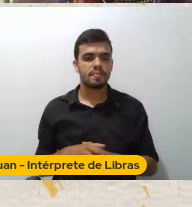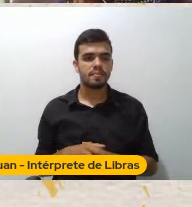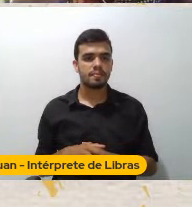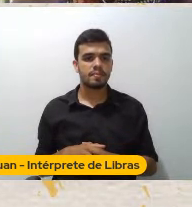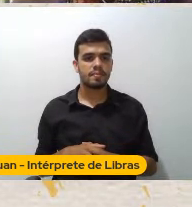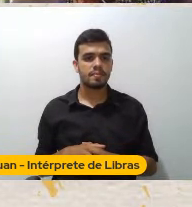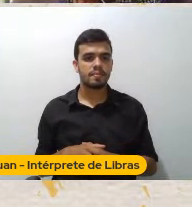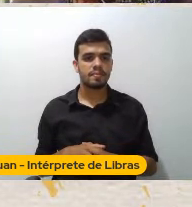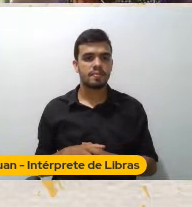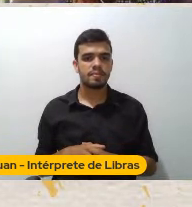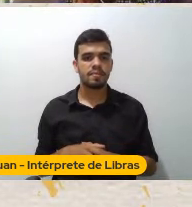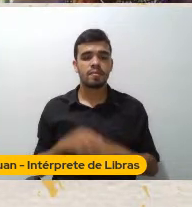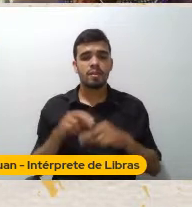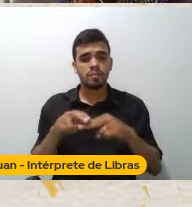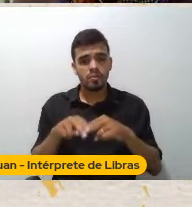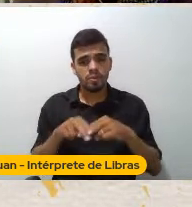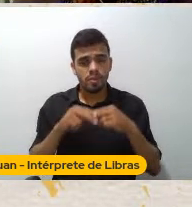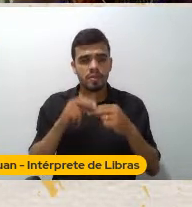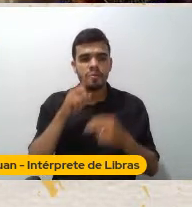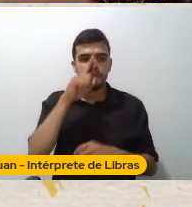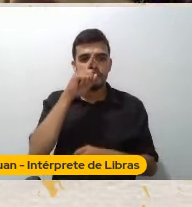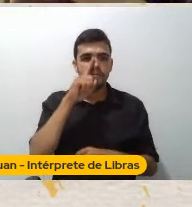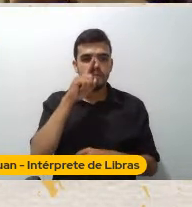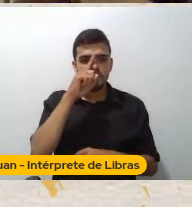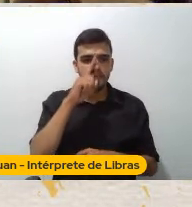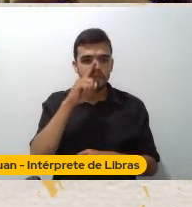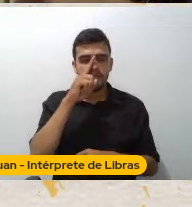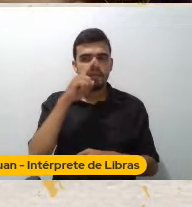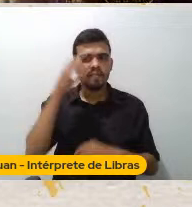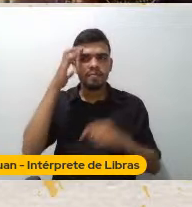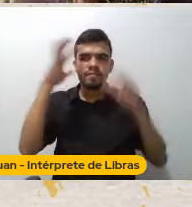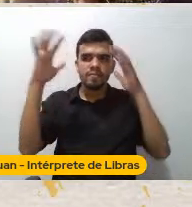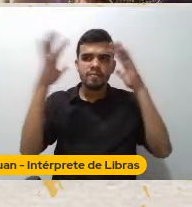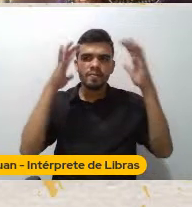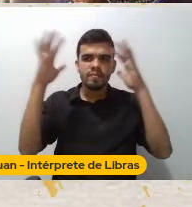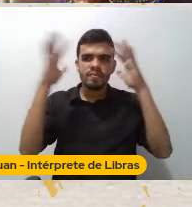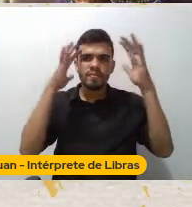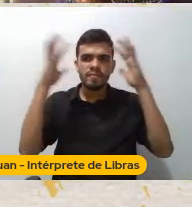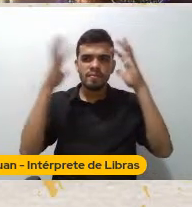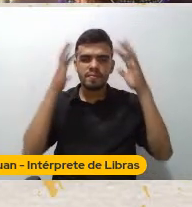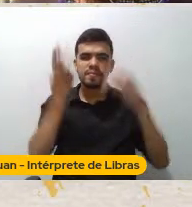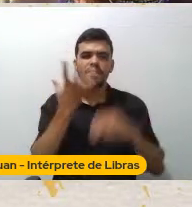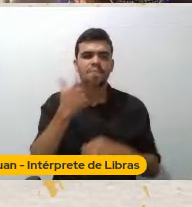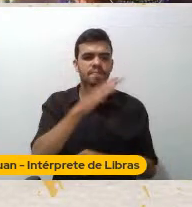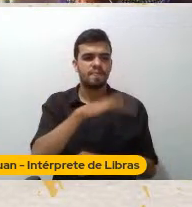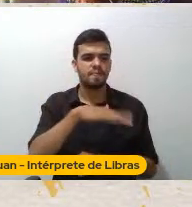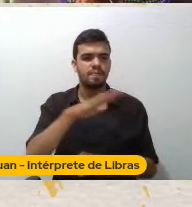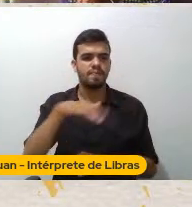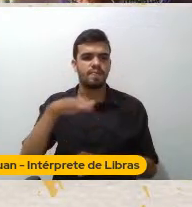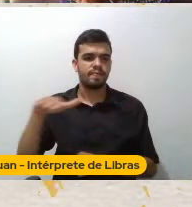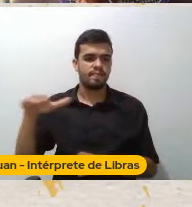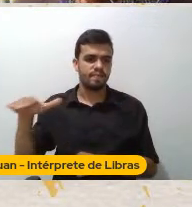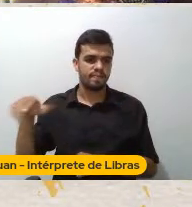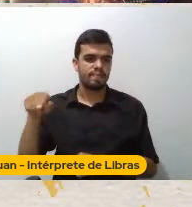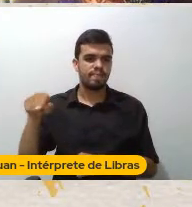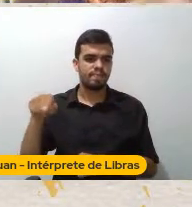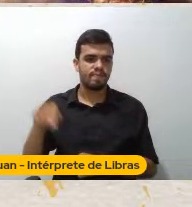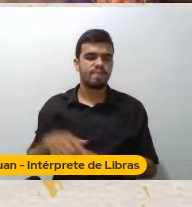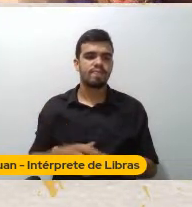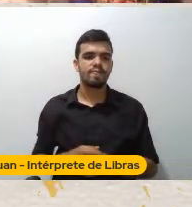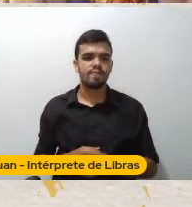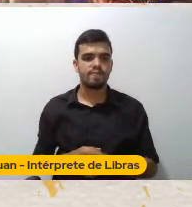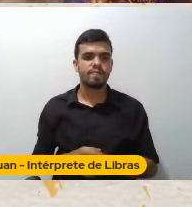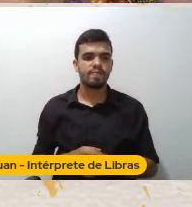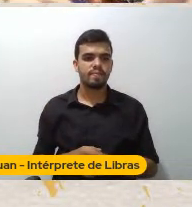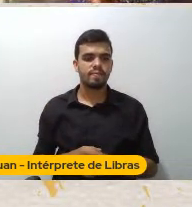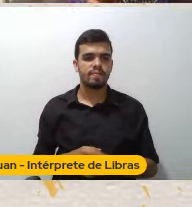é perverso Na formação imaginária Da nossa infância Que foi operada E que é operada Pela colonização imagética A colonização da cultura